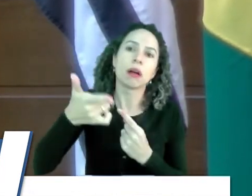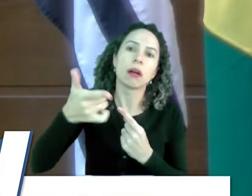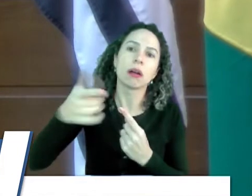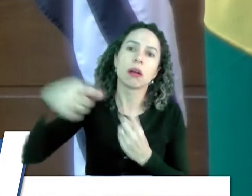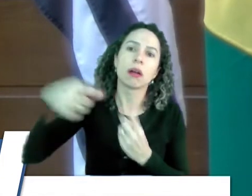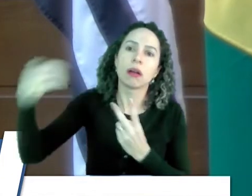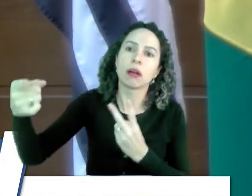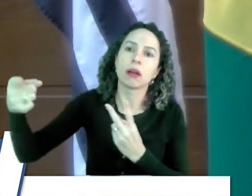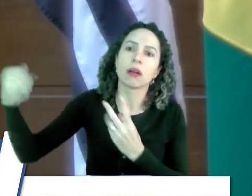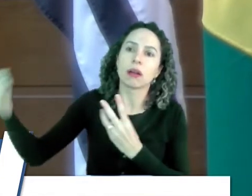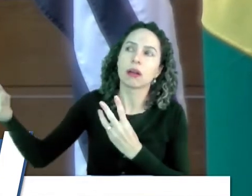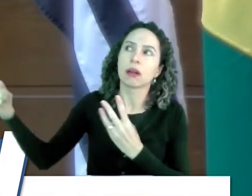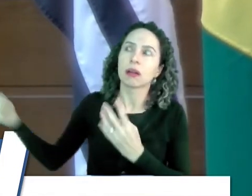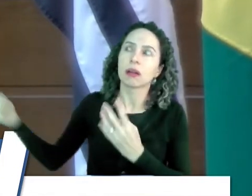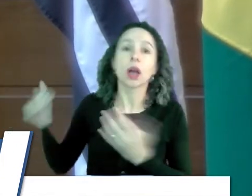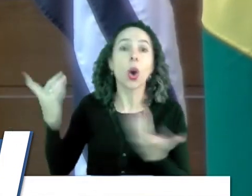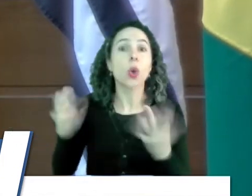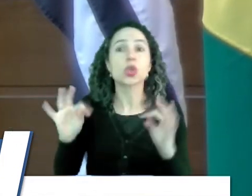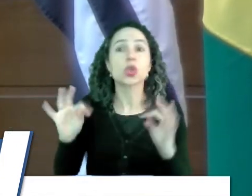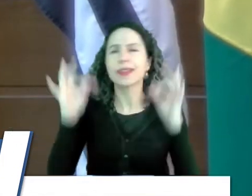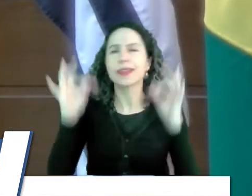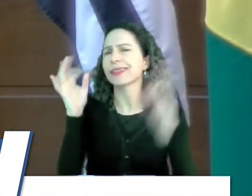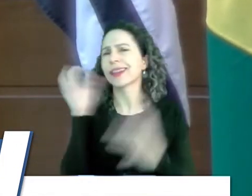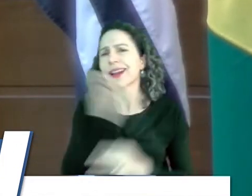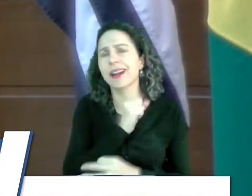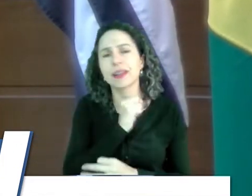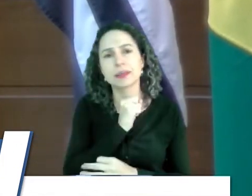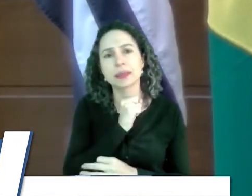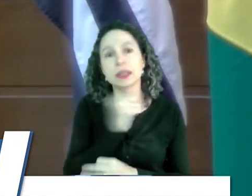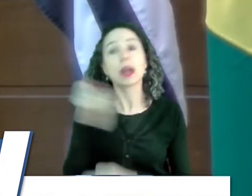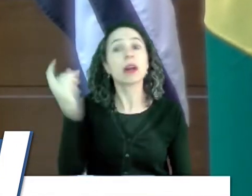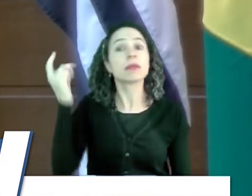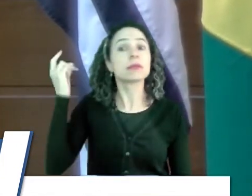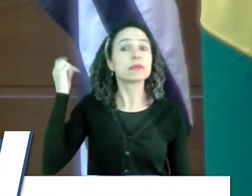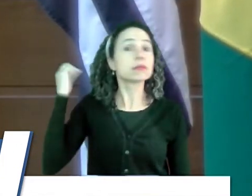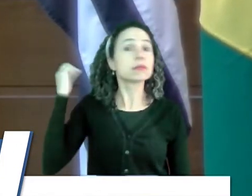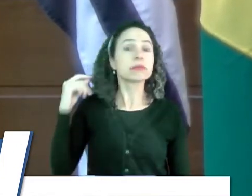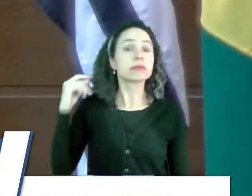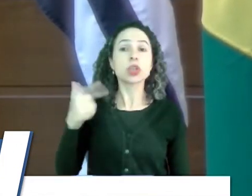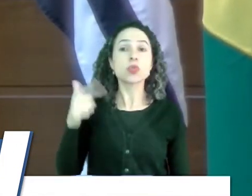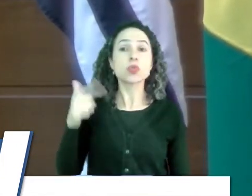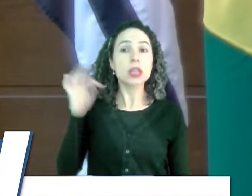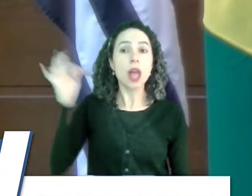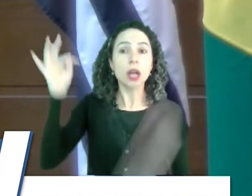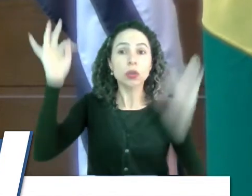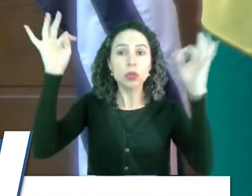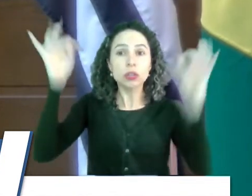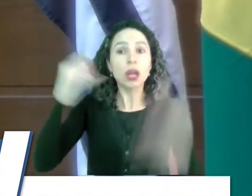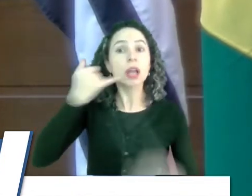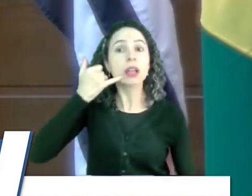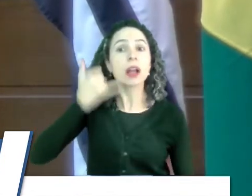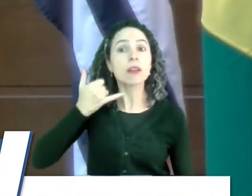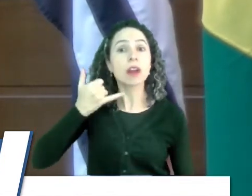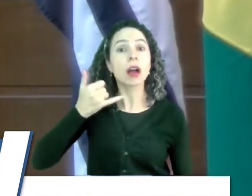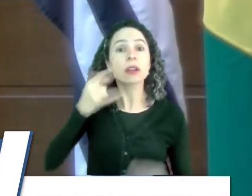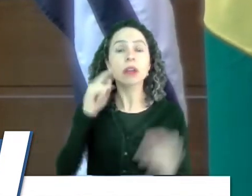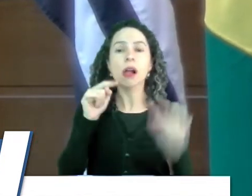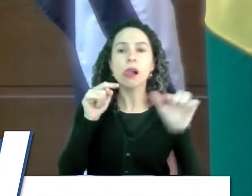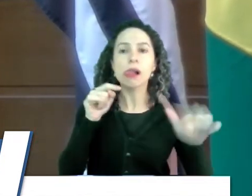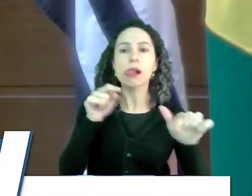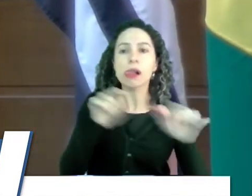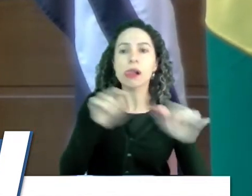a tecnologia é tão grande, que antigamente, não era a tecnologia de hoje, as telefonistas só davam apertado no botão, já